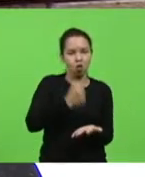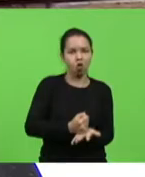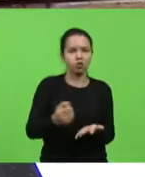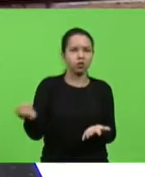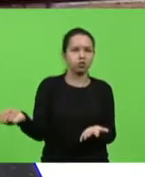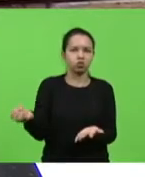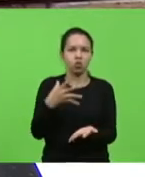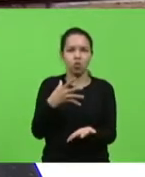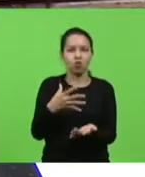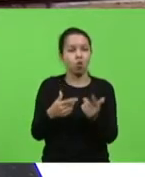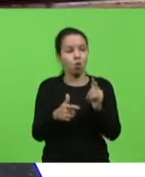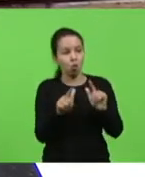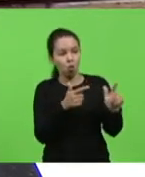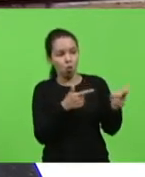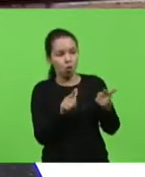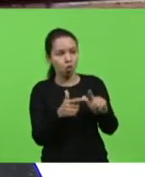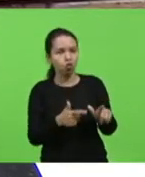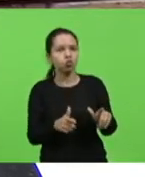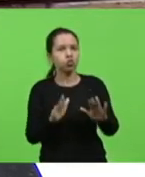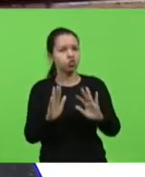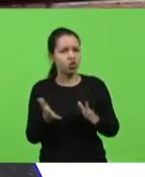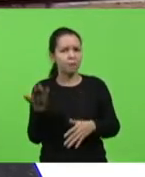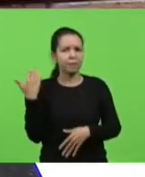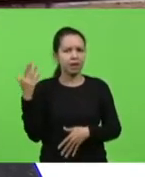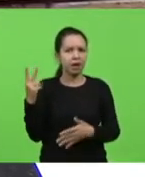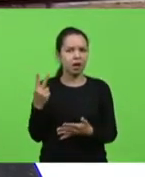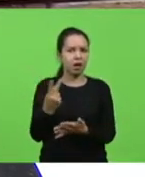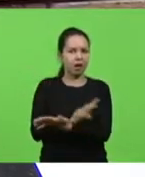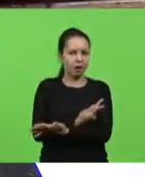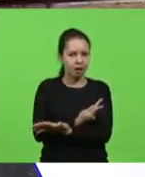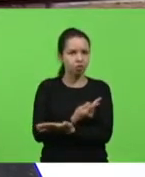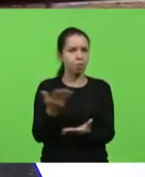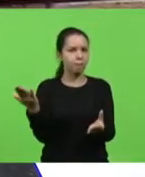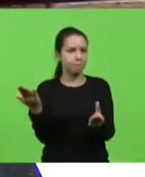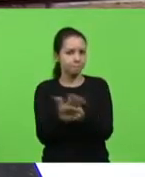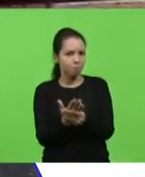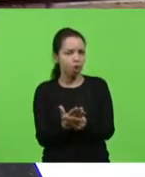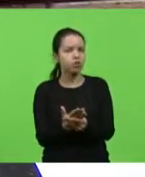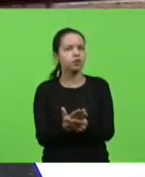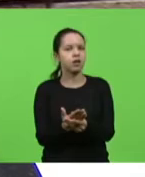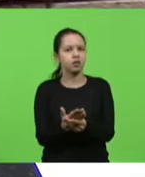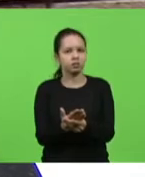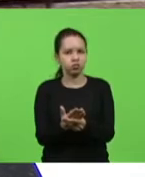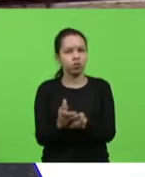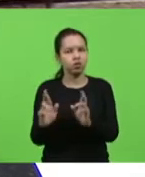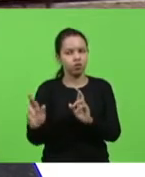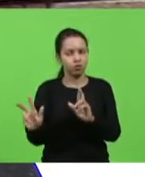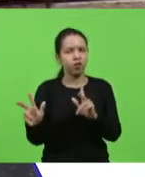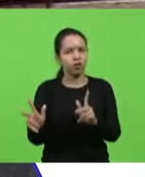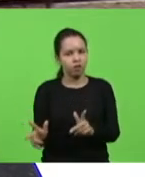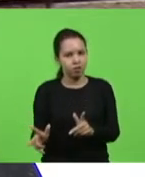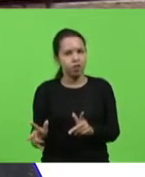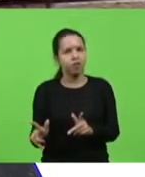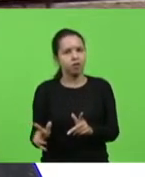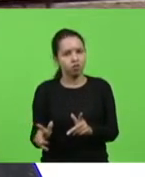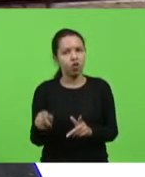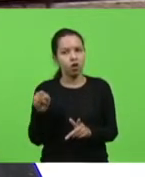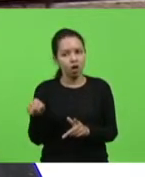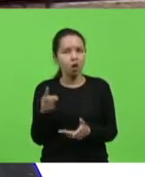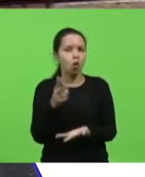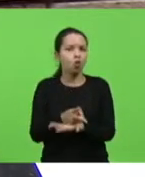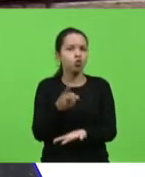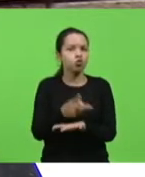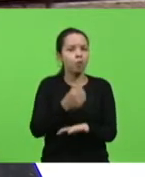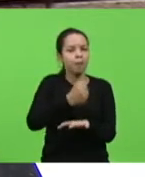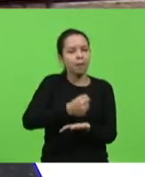E outros que tiveram uma conduta ali muito diferente daquela que se espera de um agente prisional, continuam se